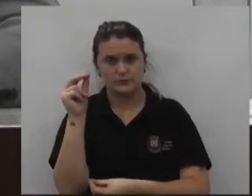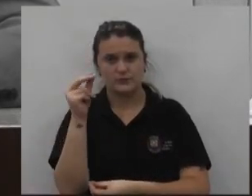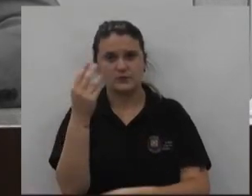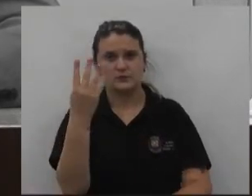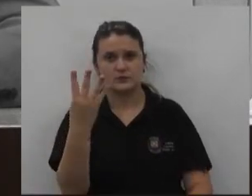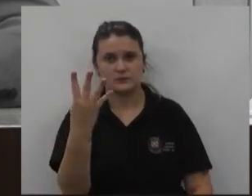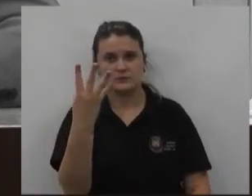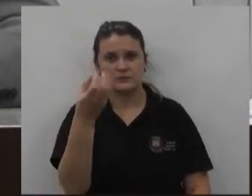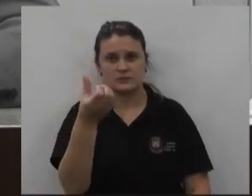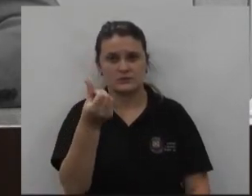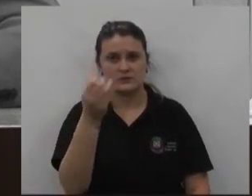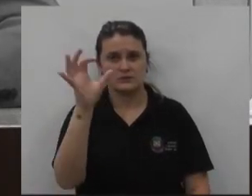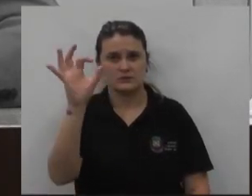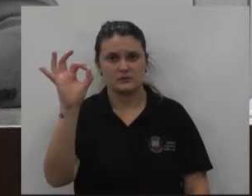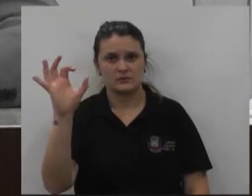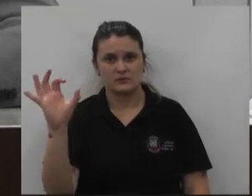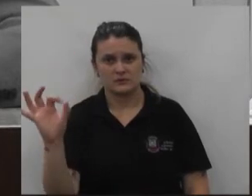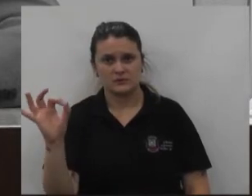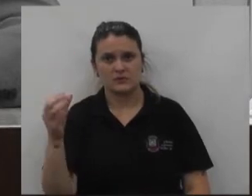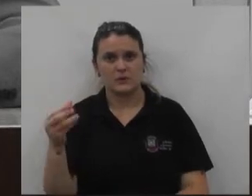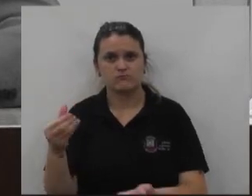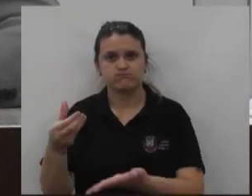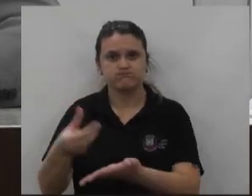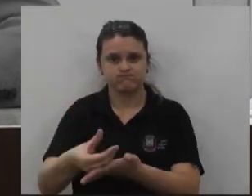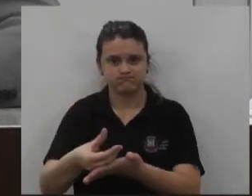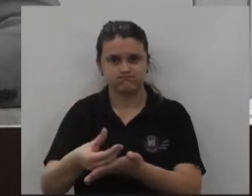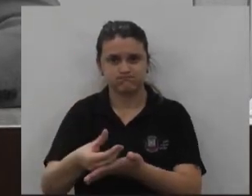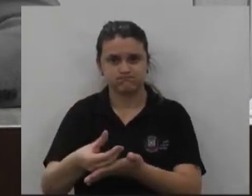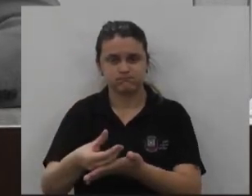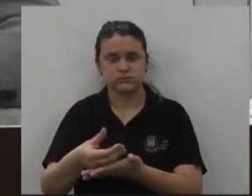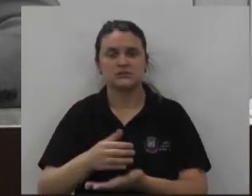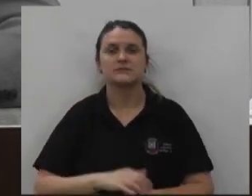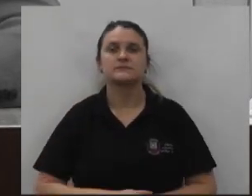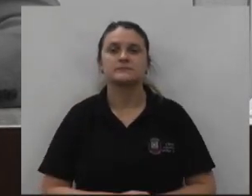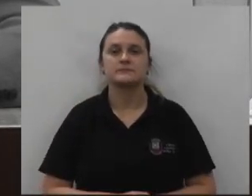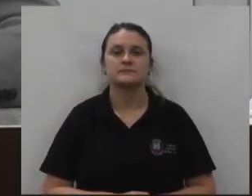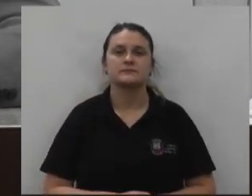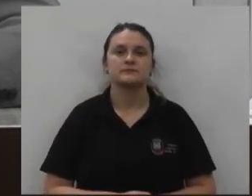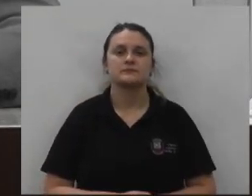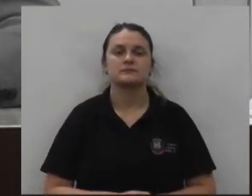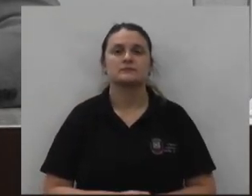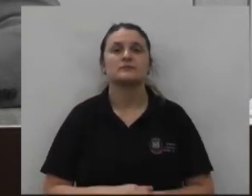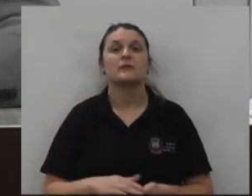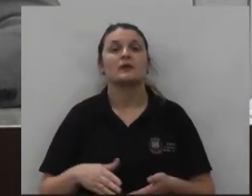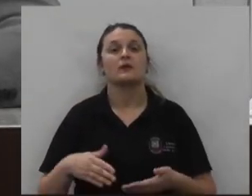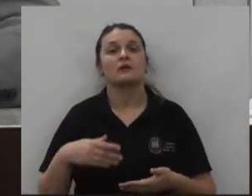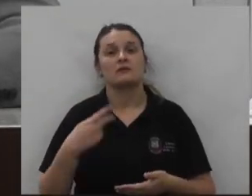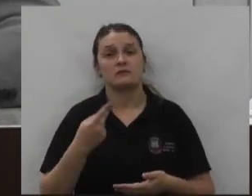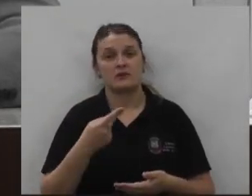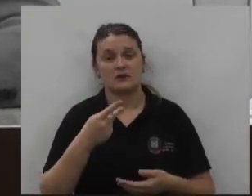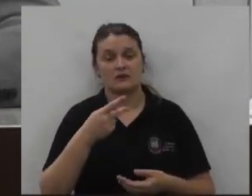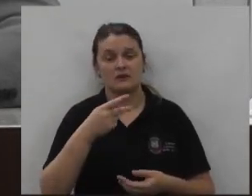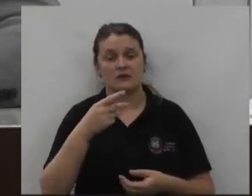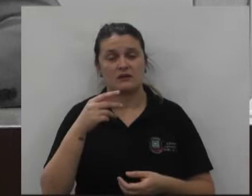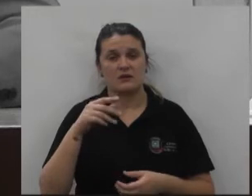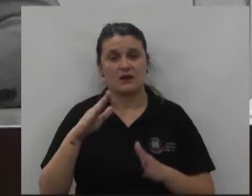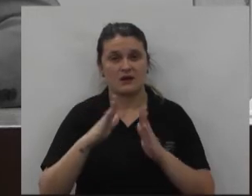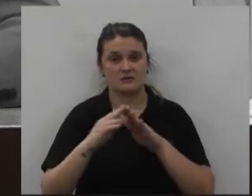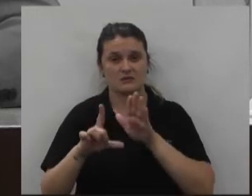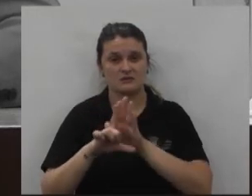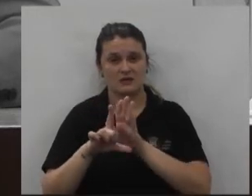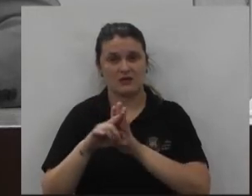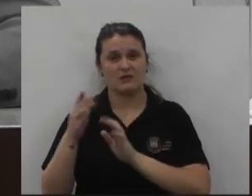46% do que veio para esta Casa em contrapartida de legislaturas